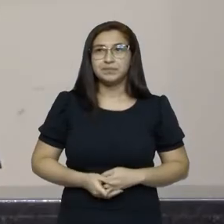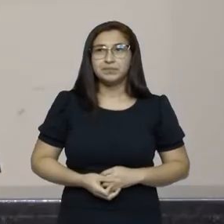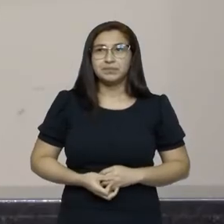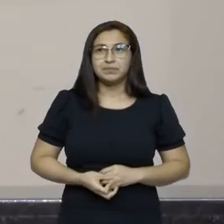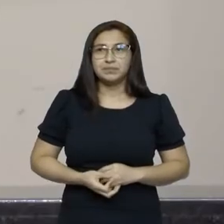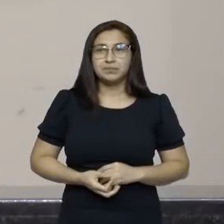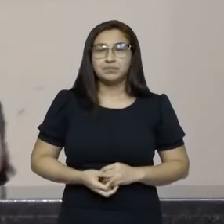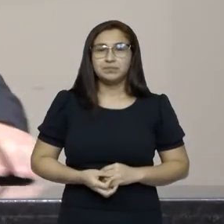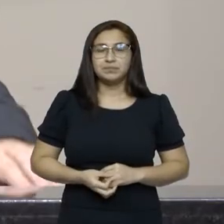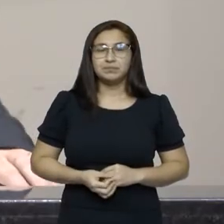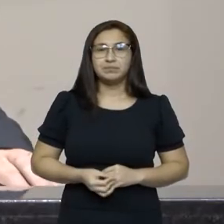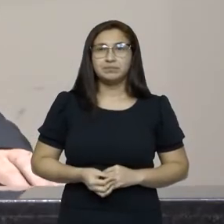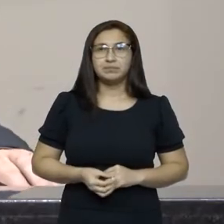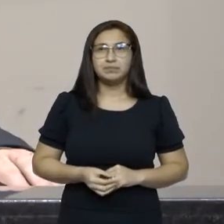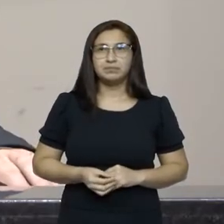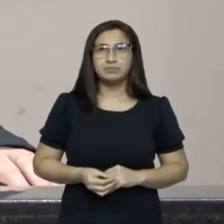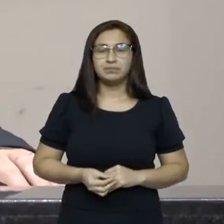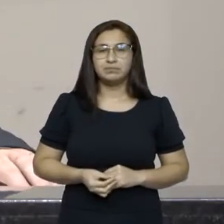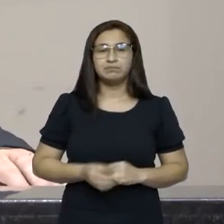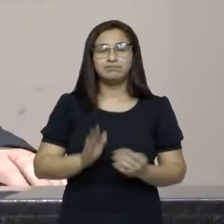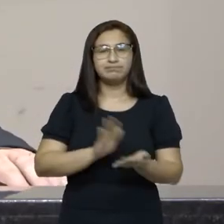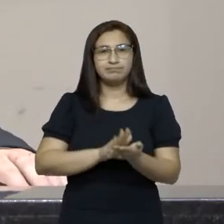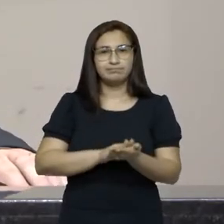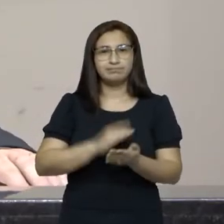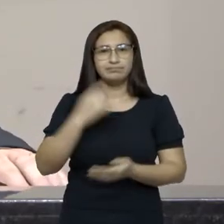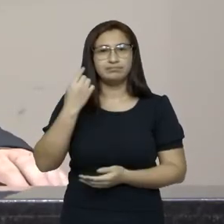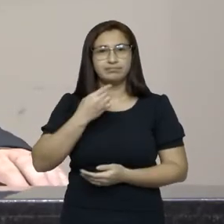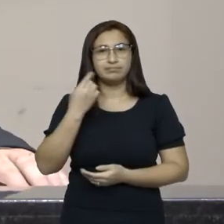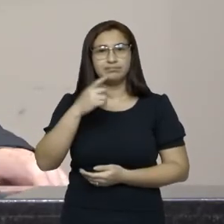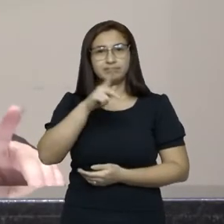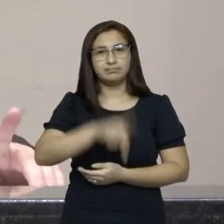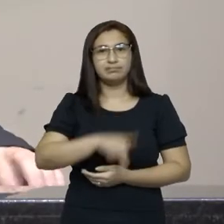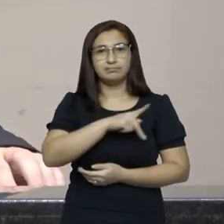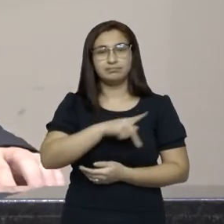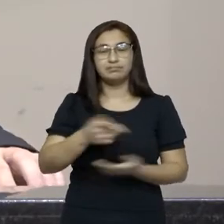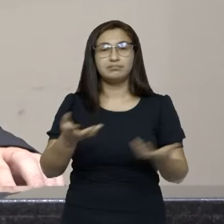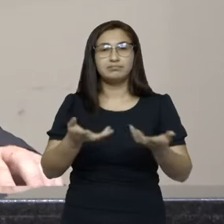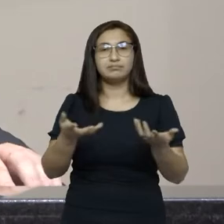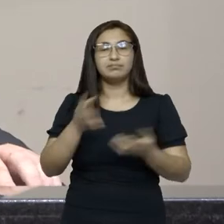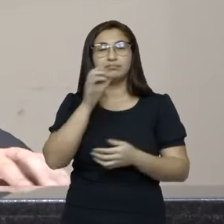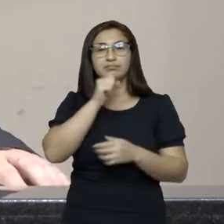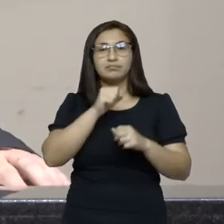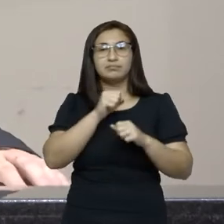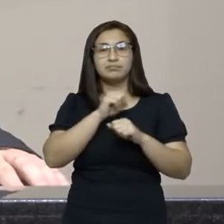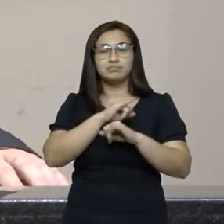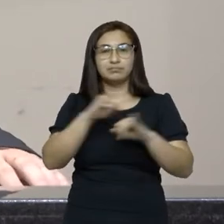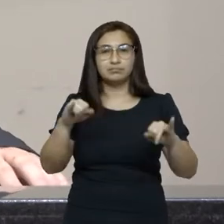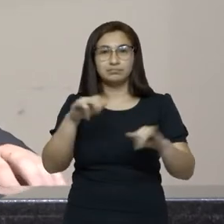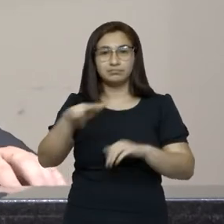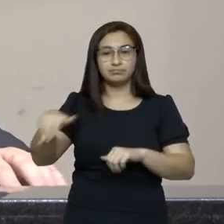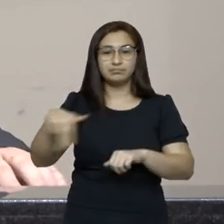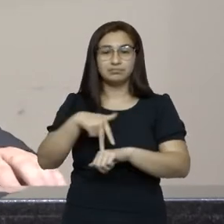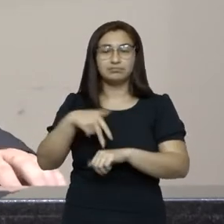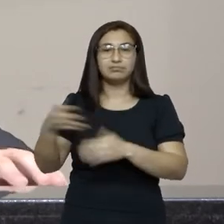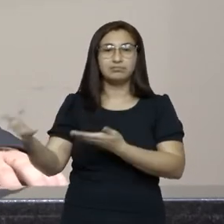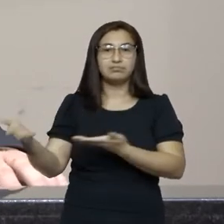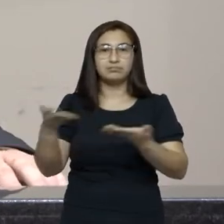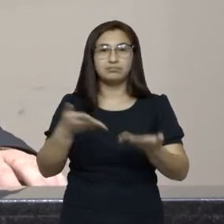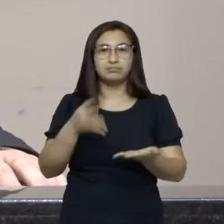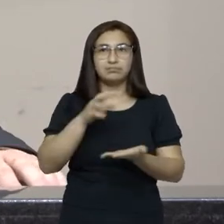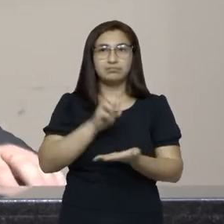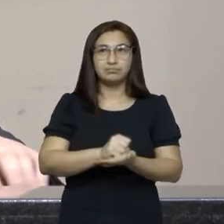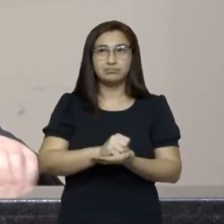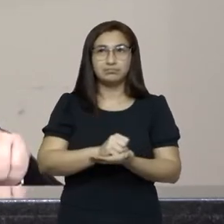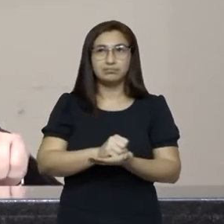Parabéns, deputado Padre Pedro. Ainda nas breves comunicações, com a palavra